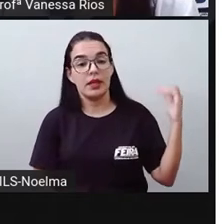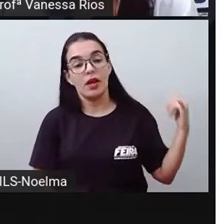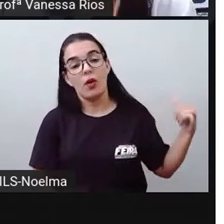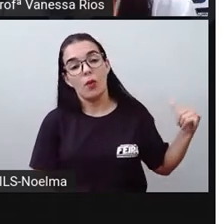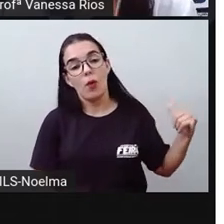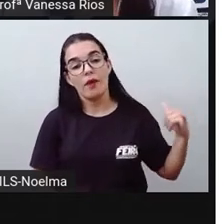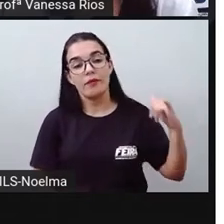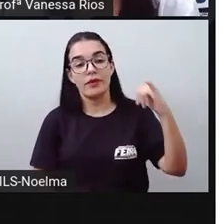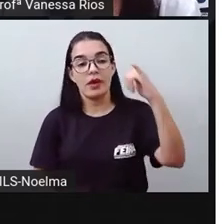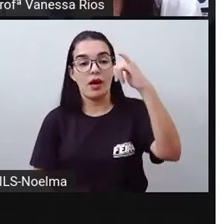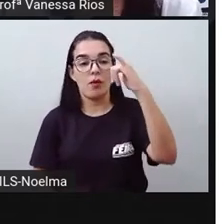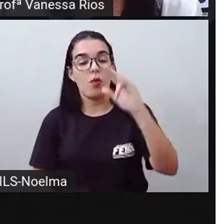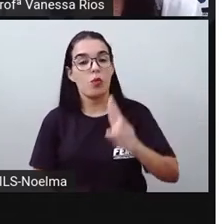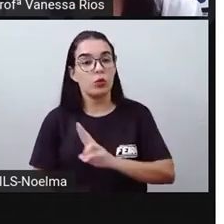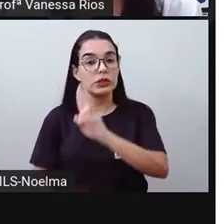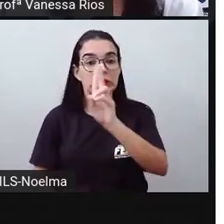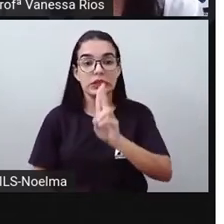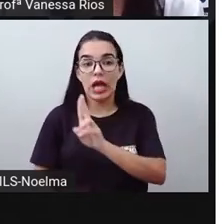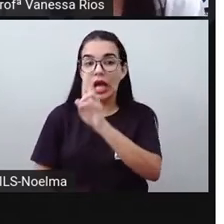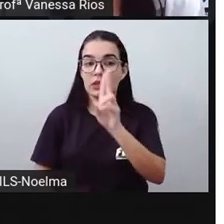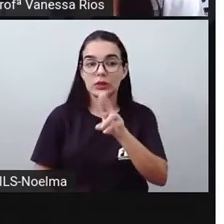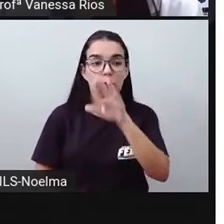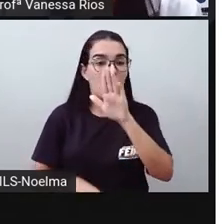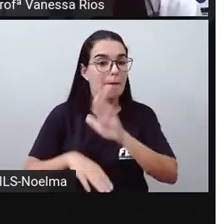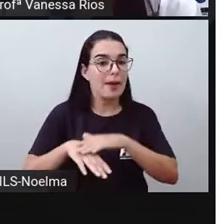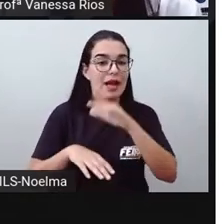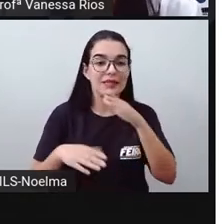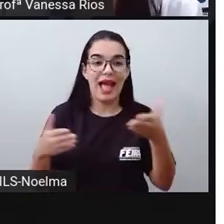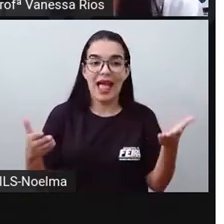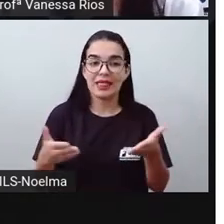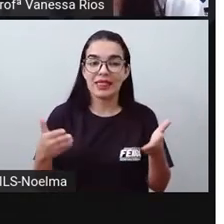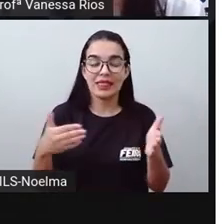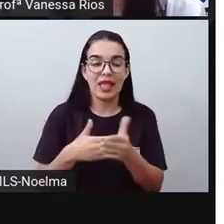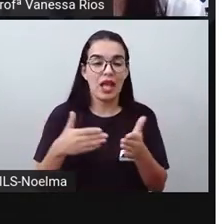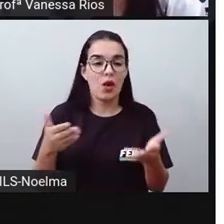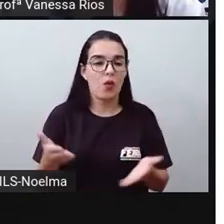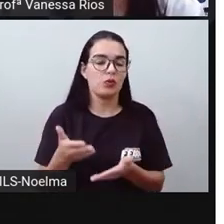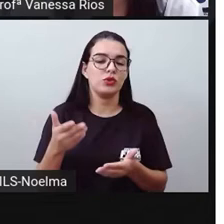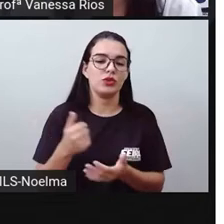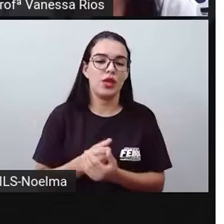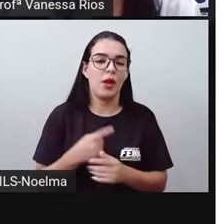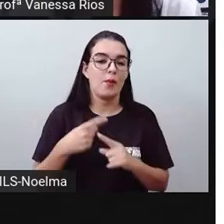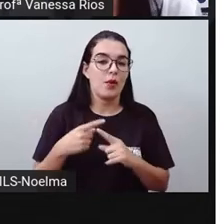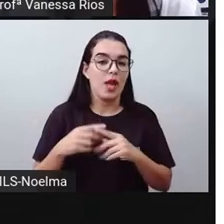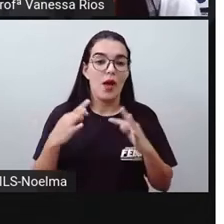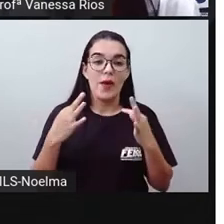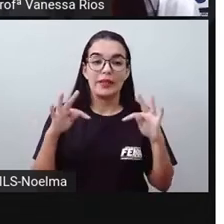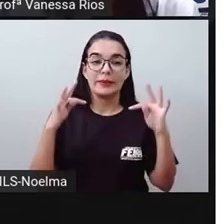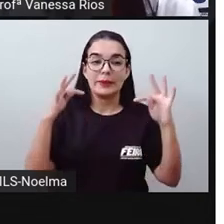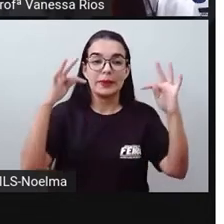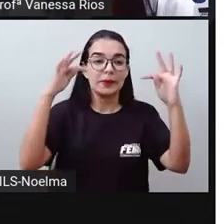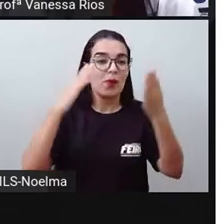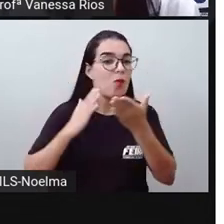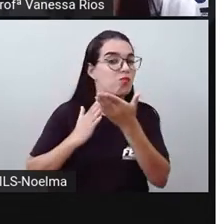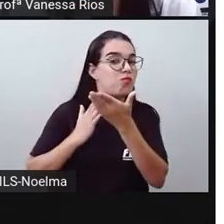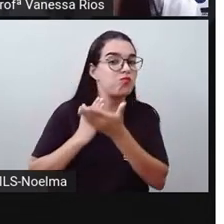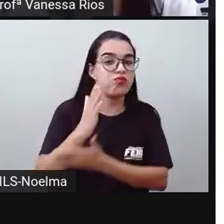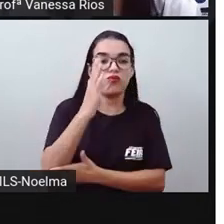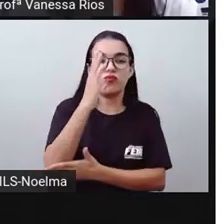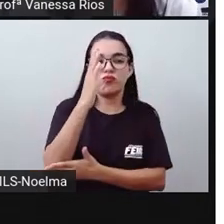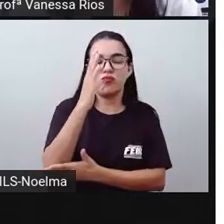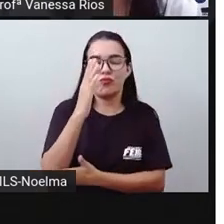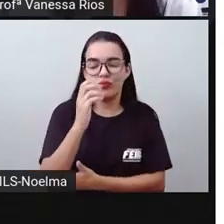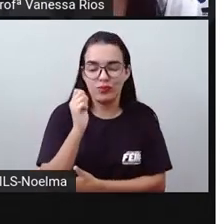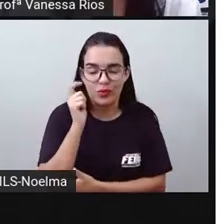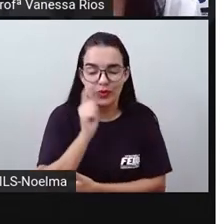o helicóptero sendo utilizados até os dias de hoje, né? Com evolução, permitindo aí o acesso a distâncias